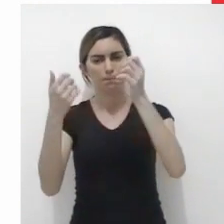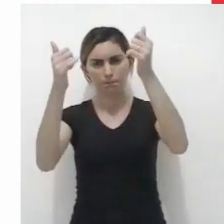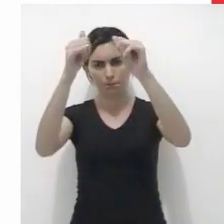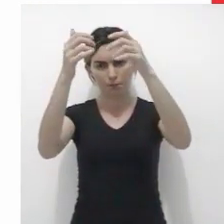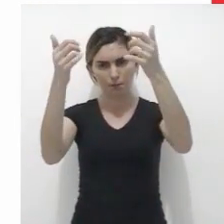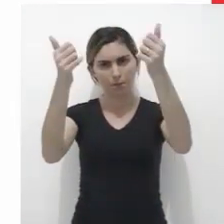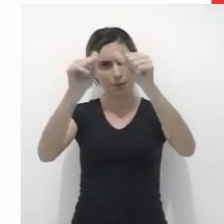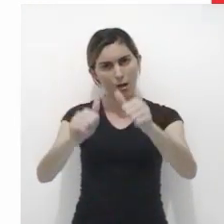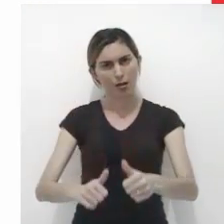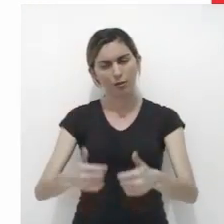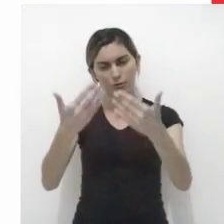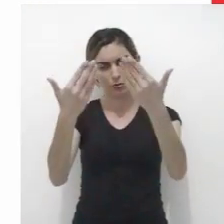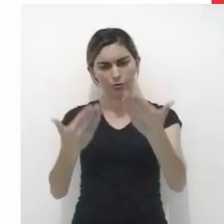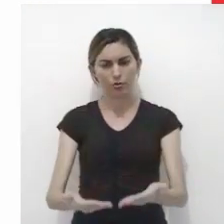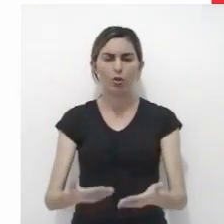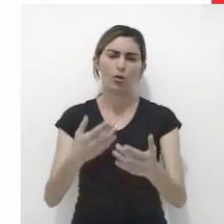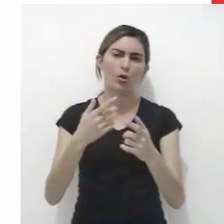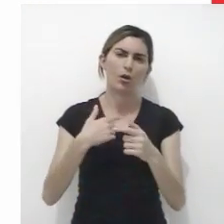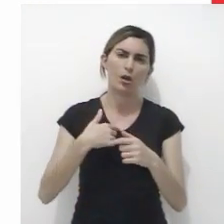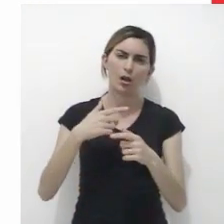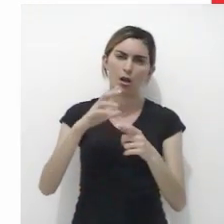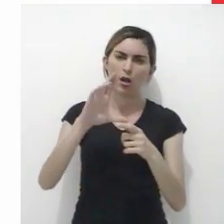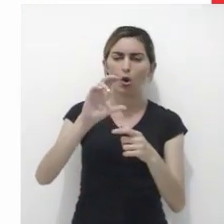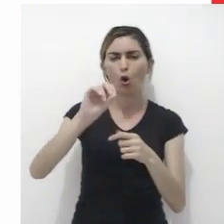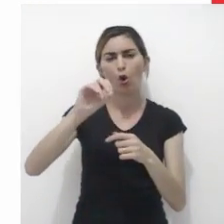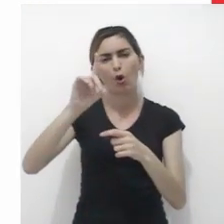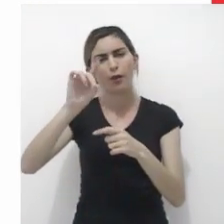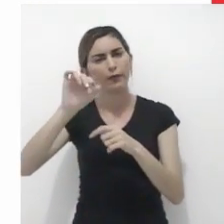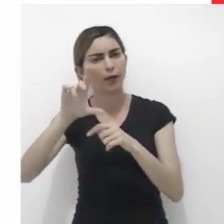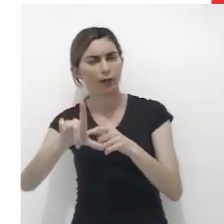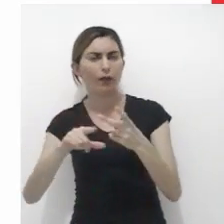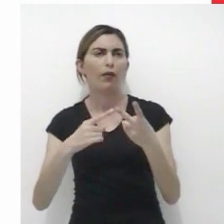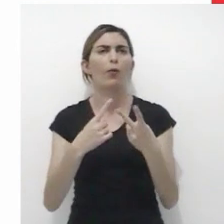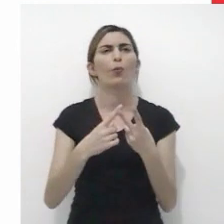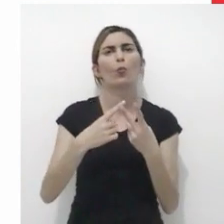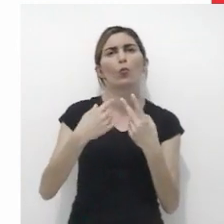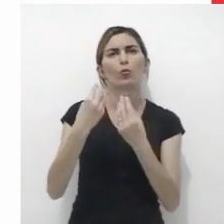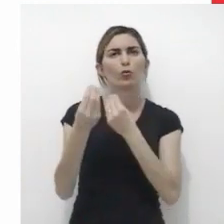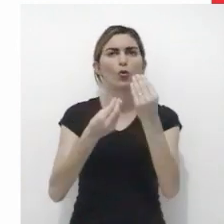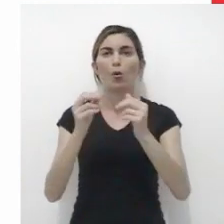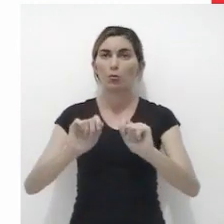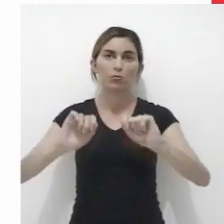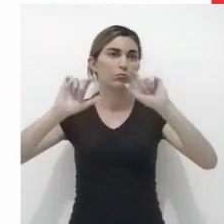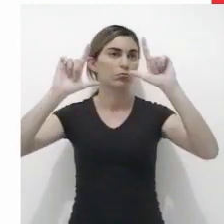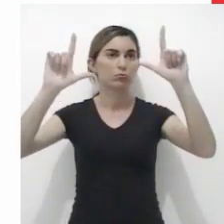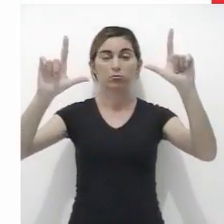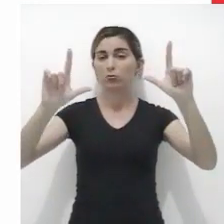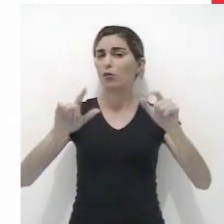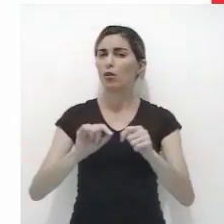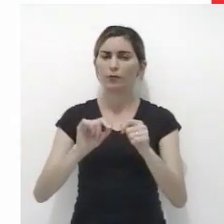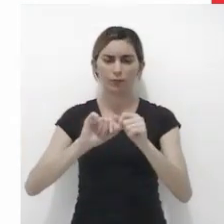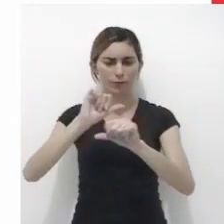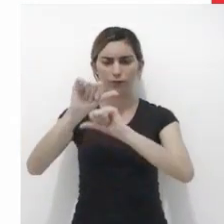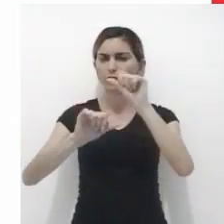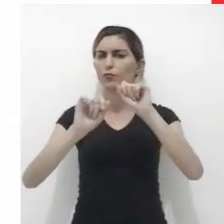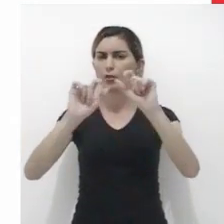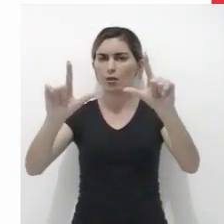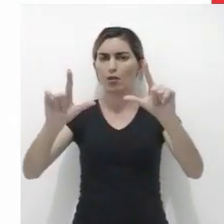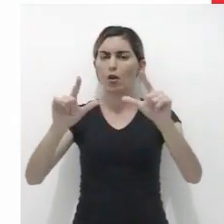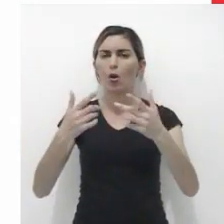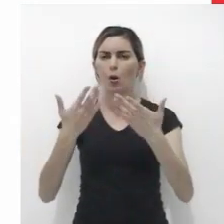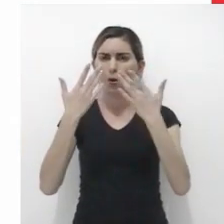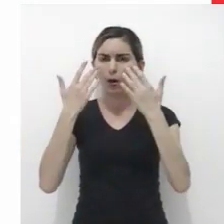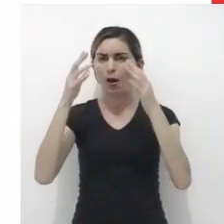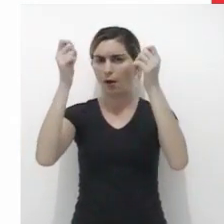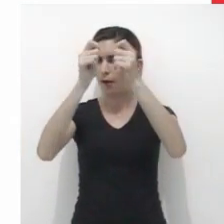com diversas finalidades, como capa de cordéis, por exemplo, ou até mesmo como quadros, transformando-se